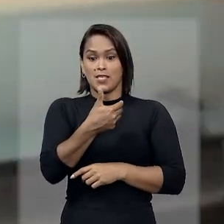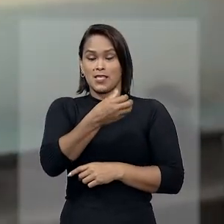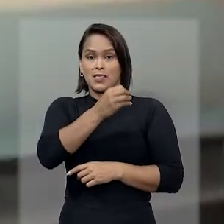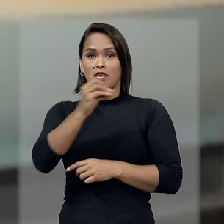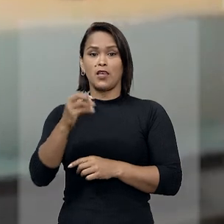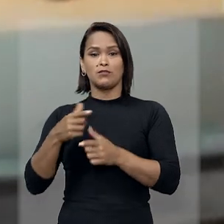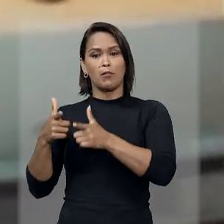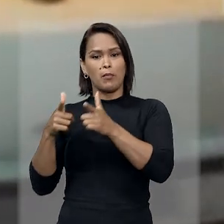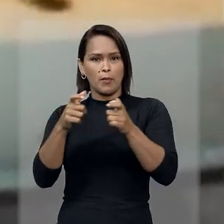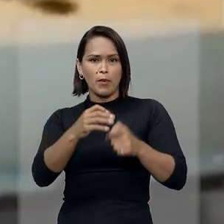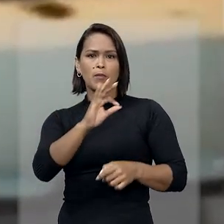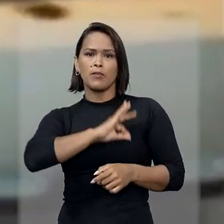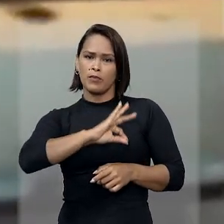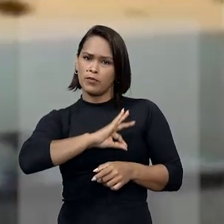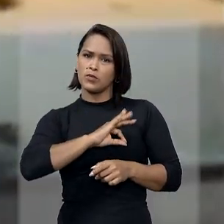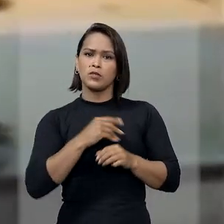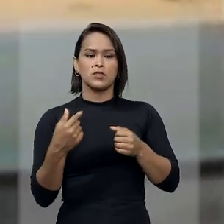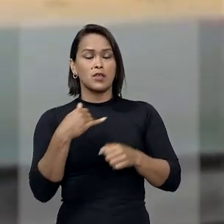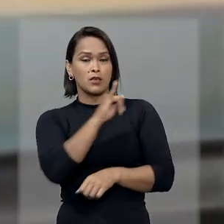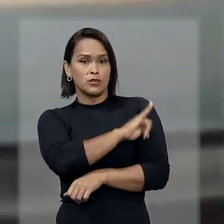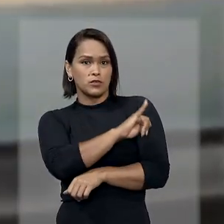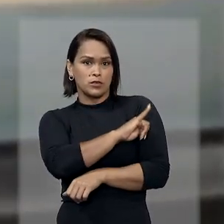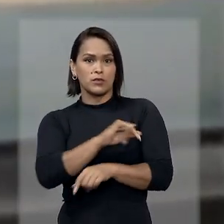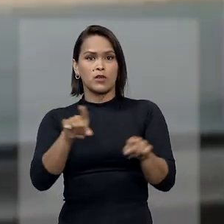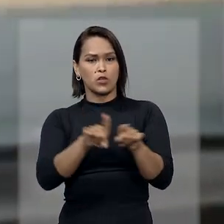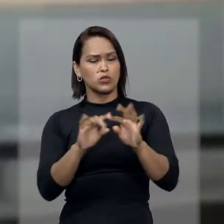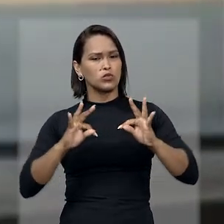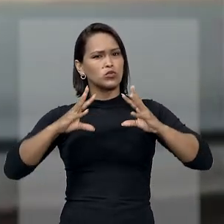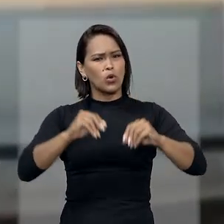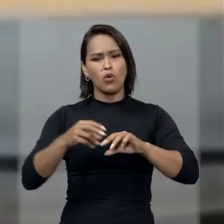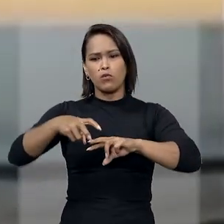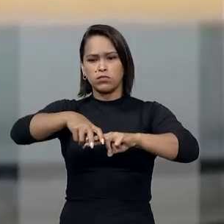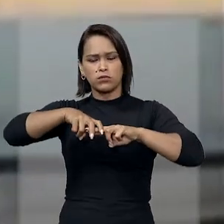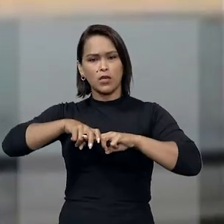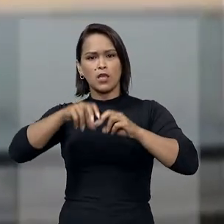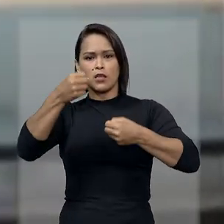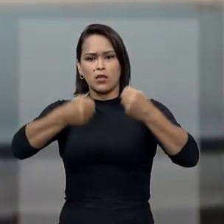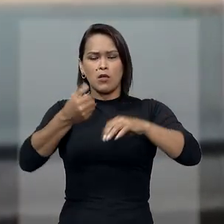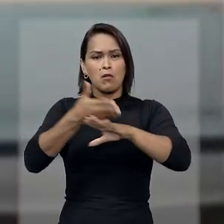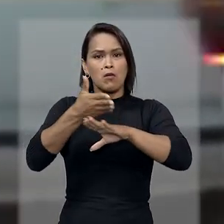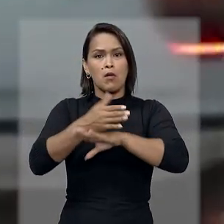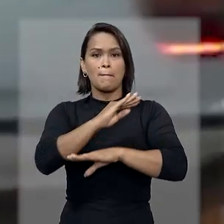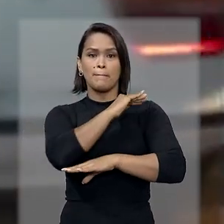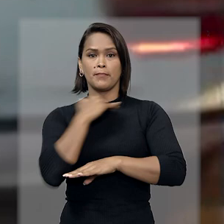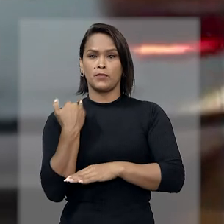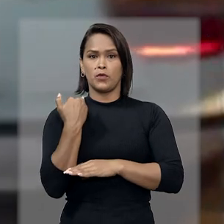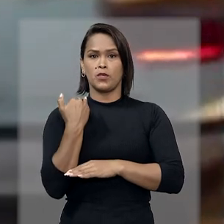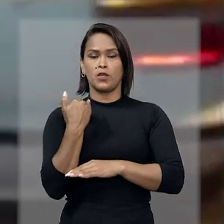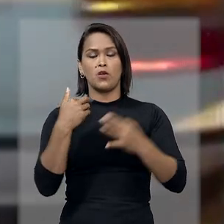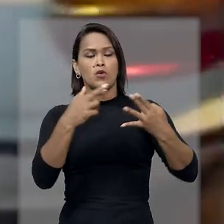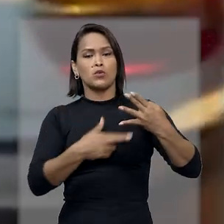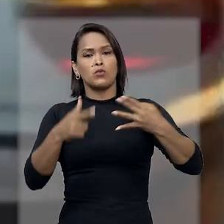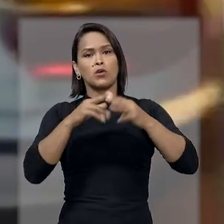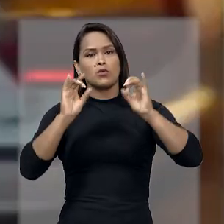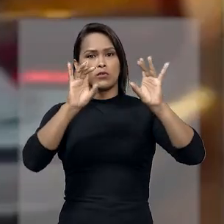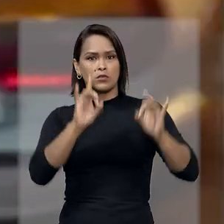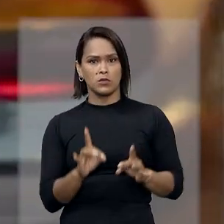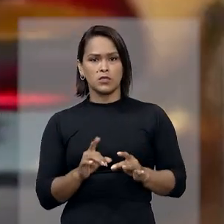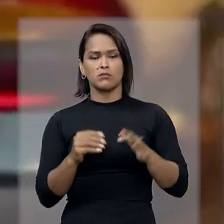disparados por policiais do Rio de Janeiro. Todos os ocupantes do veículo morreram. No recurso especial